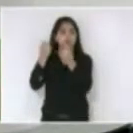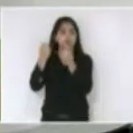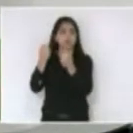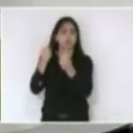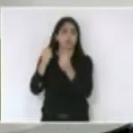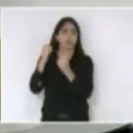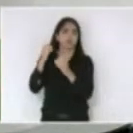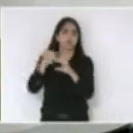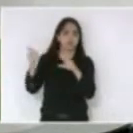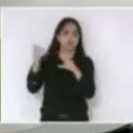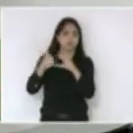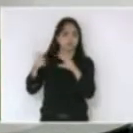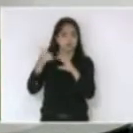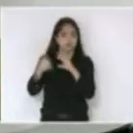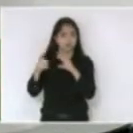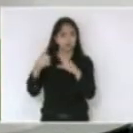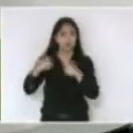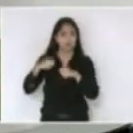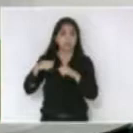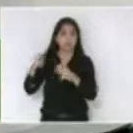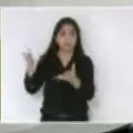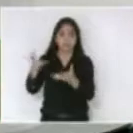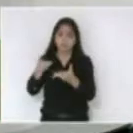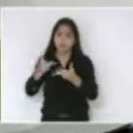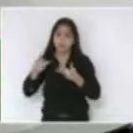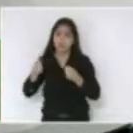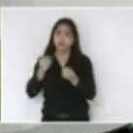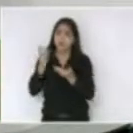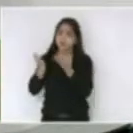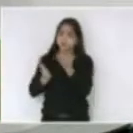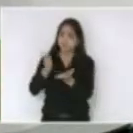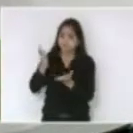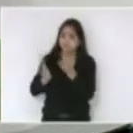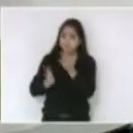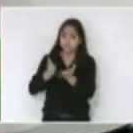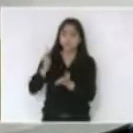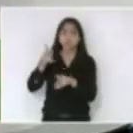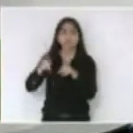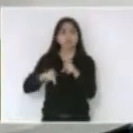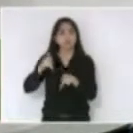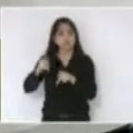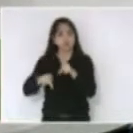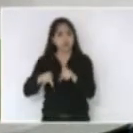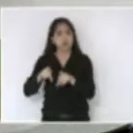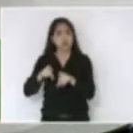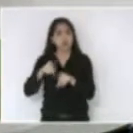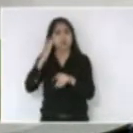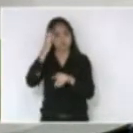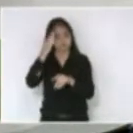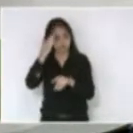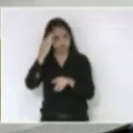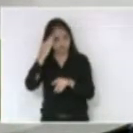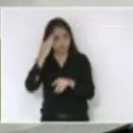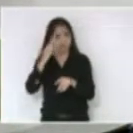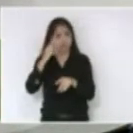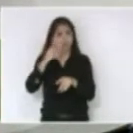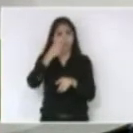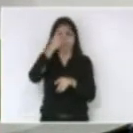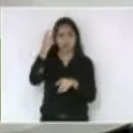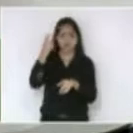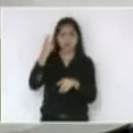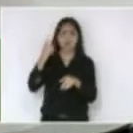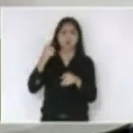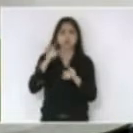precisa melhorar ainda mais o atendimento ao povo catarinense eu sei que tem muita gente reclamando que tem falta de